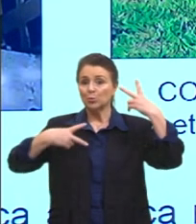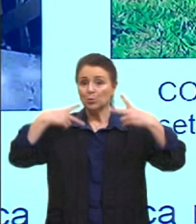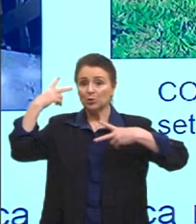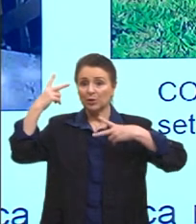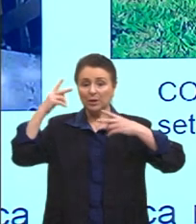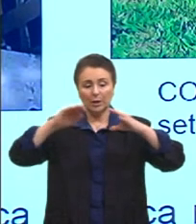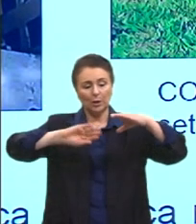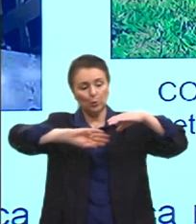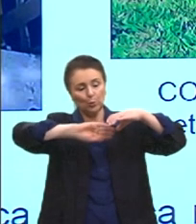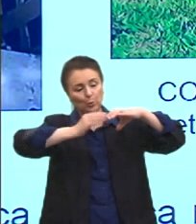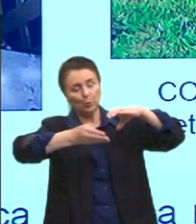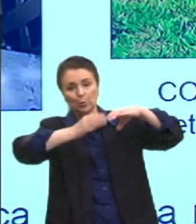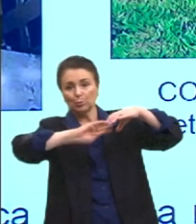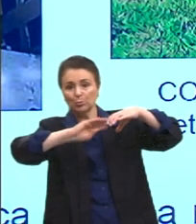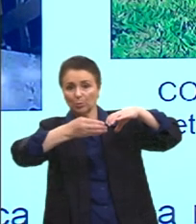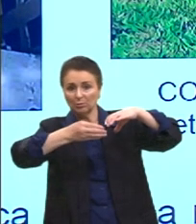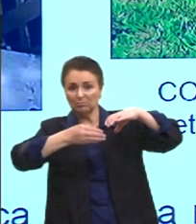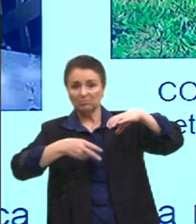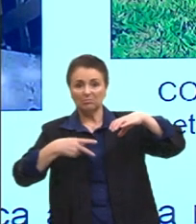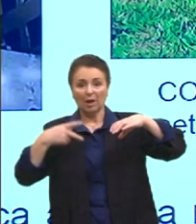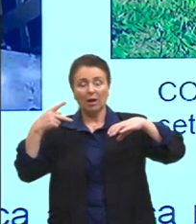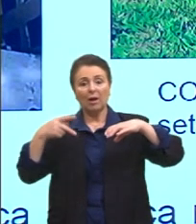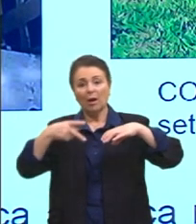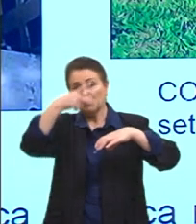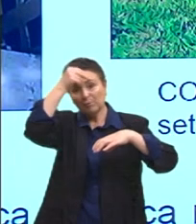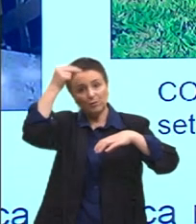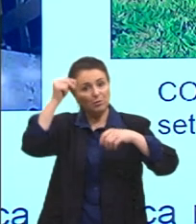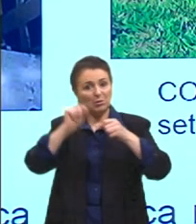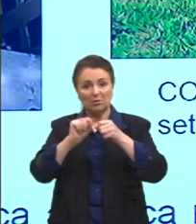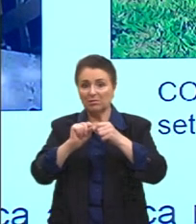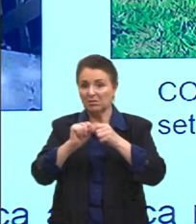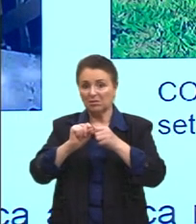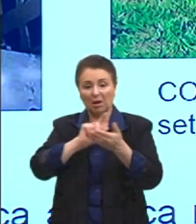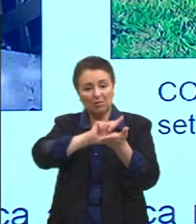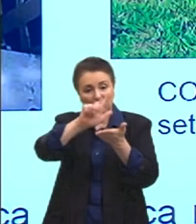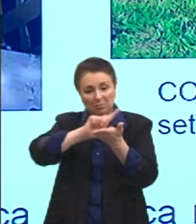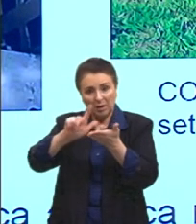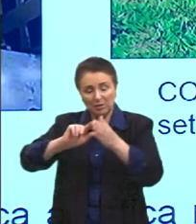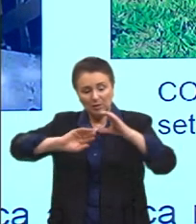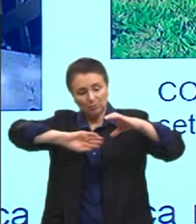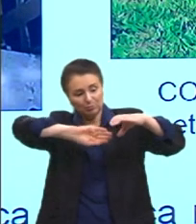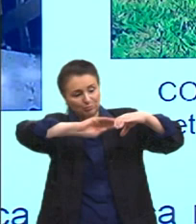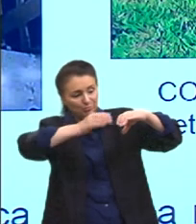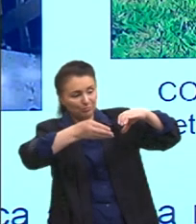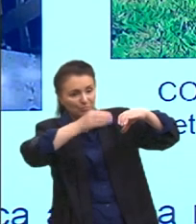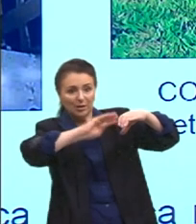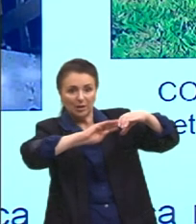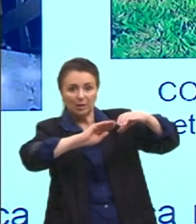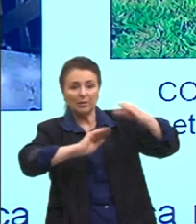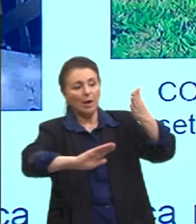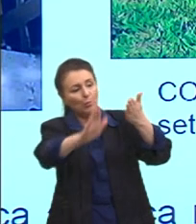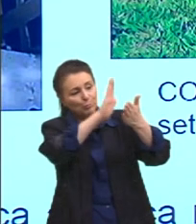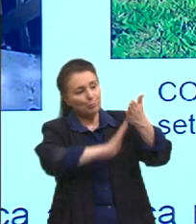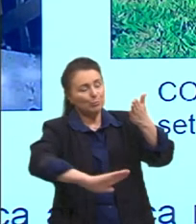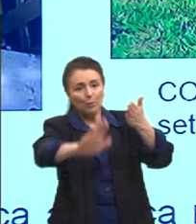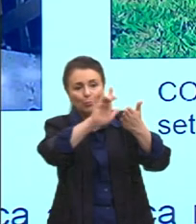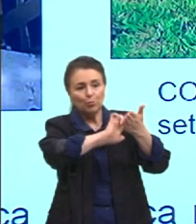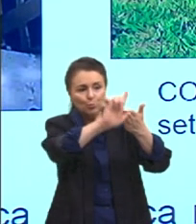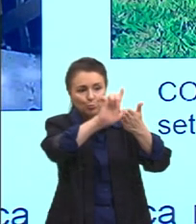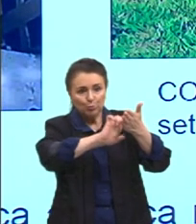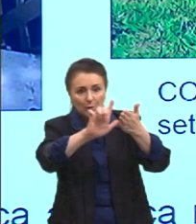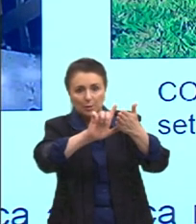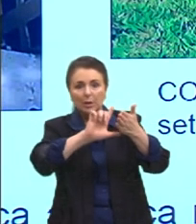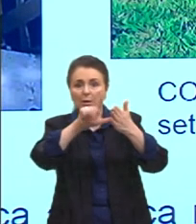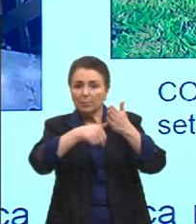A prefeitura não fazia limpeza desse túnel, tinha várias foligens ali, o Alexandre vai lá com um pano e com um pano ele